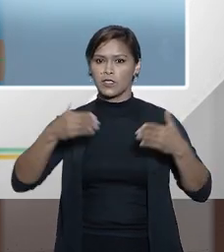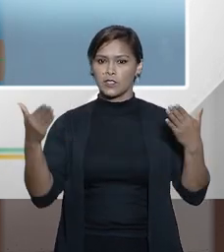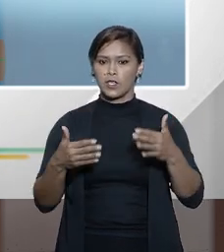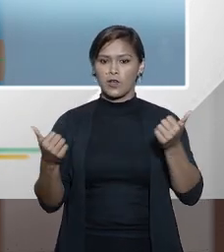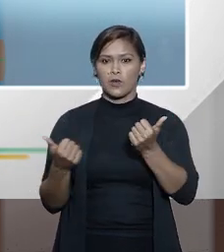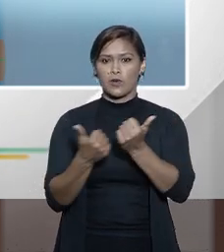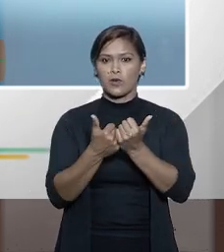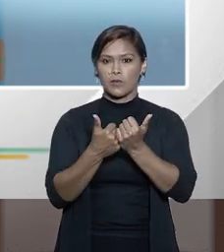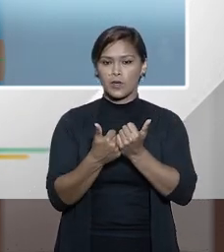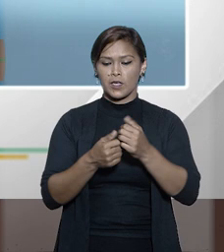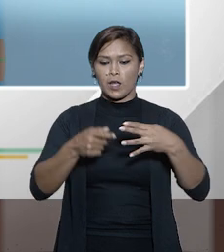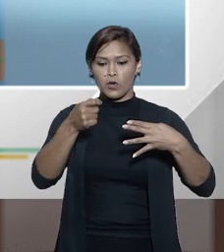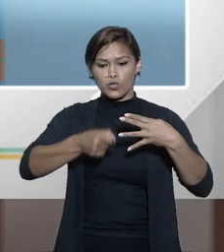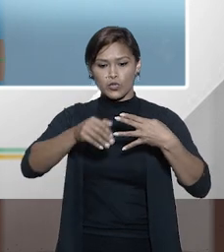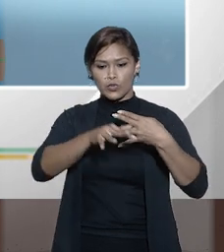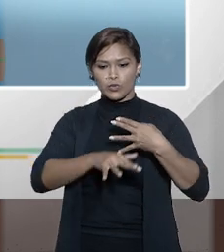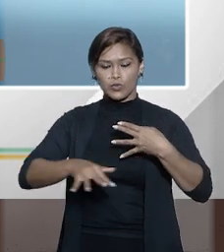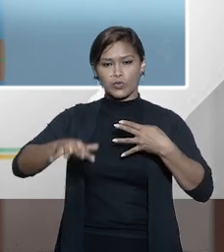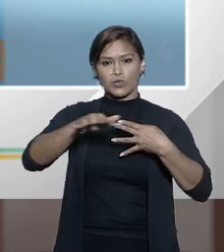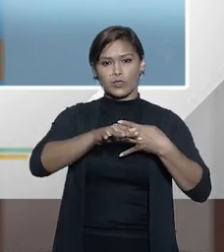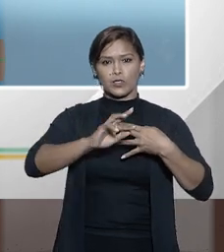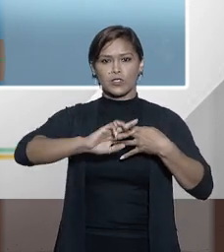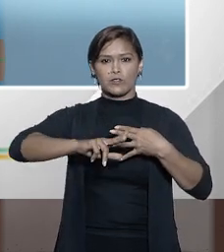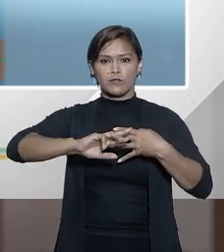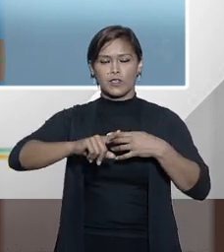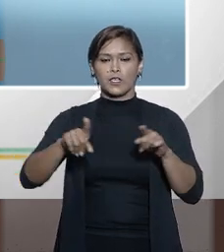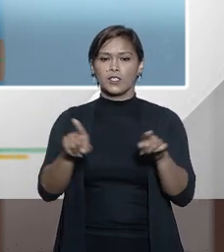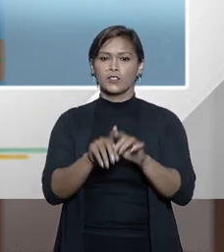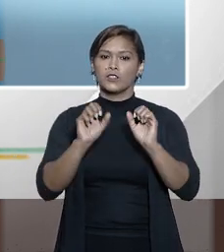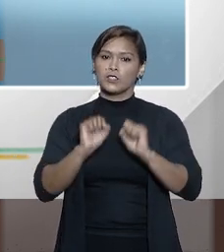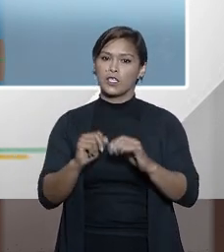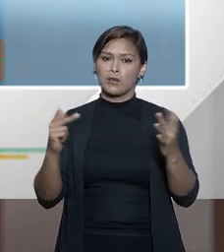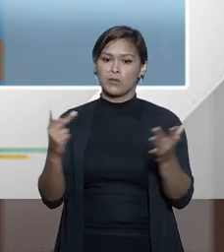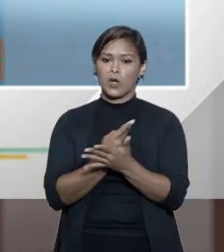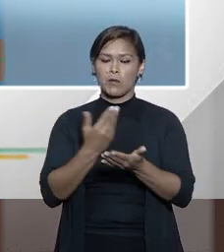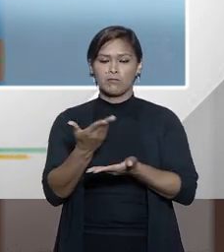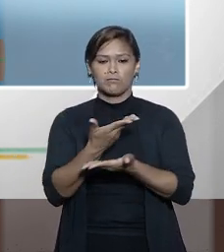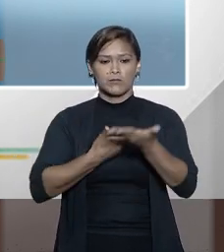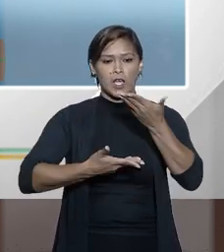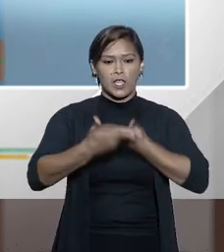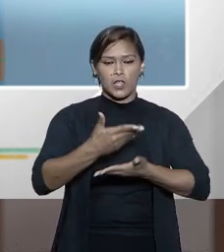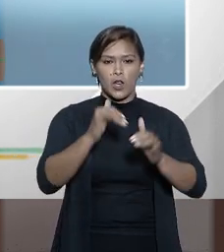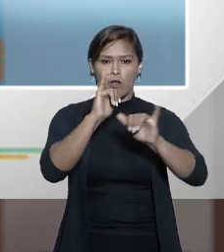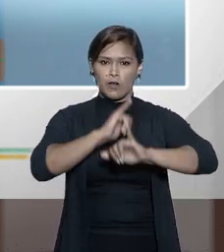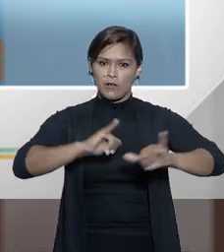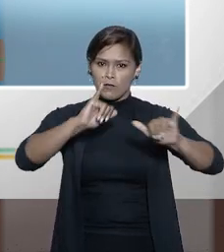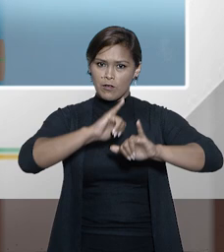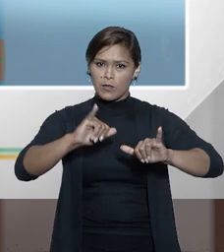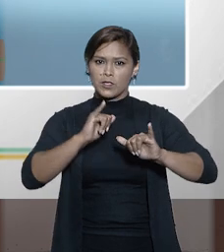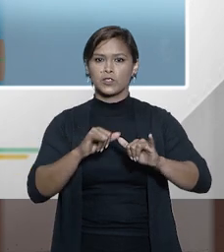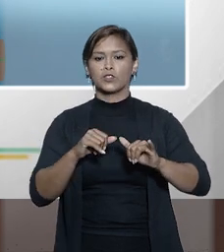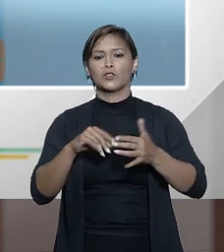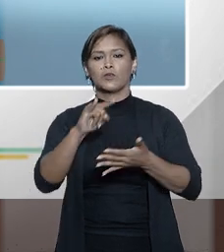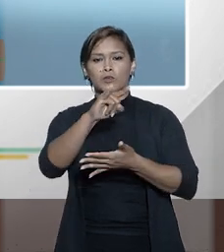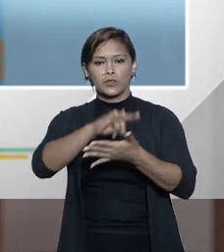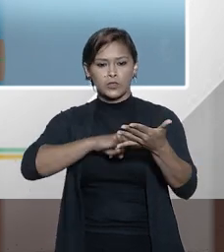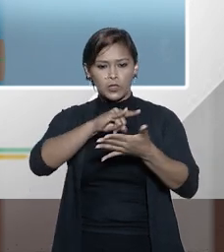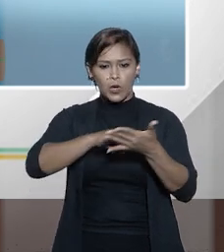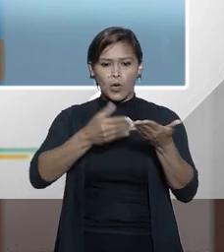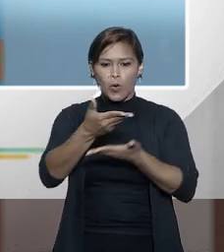chama de uma cooperação jurisdicional e ela pode se dar na base da troca de informações de